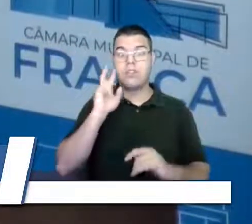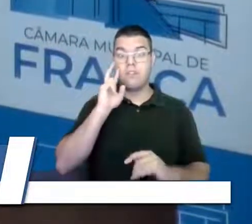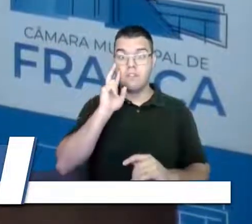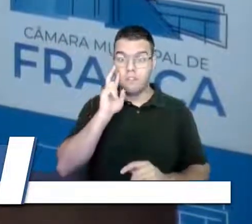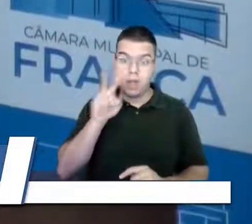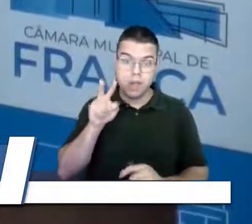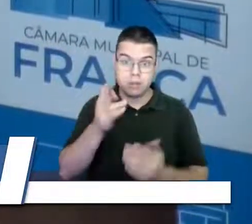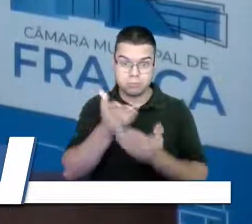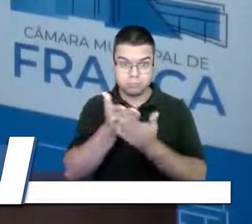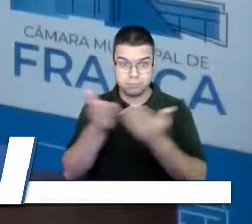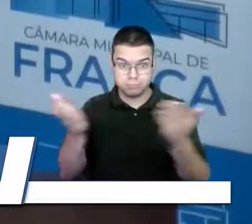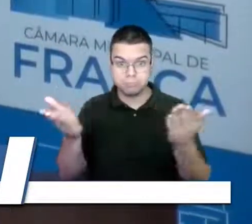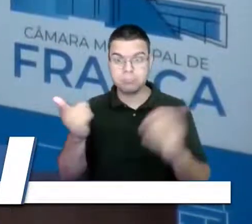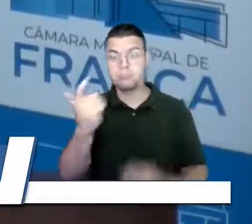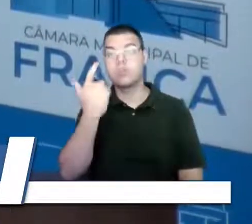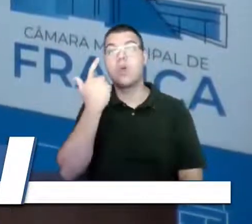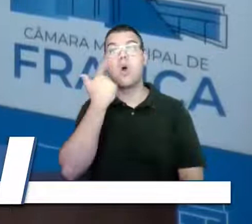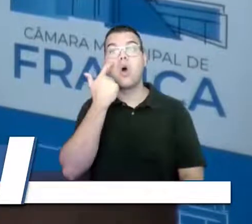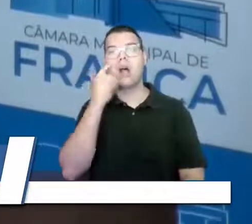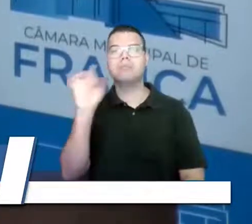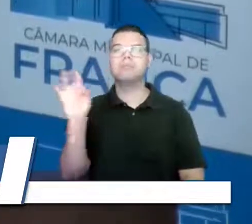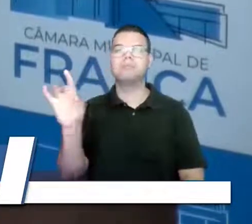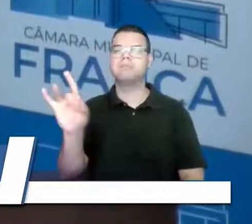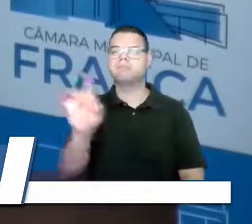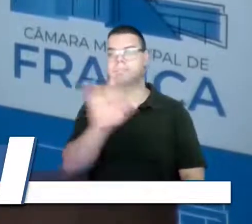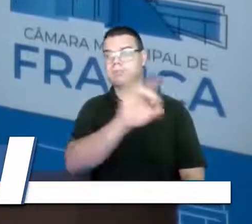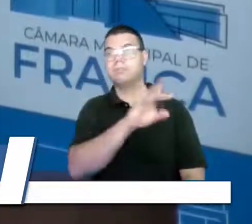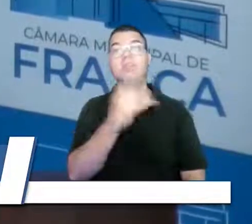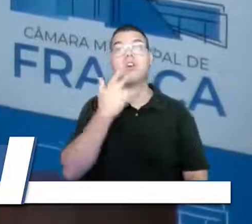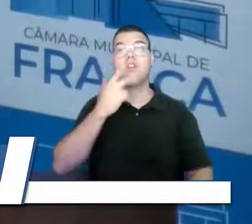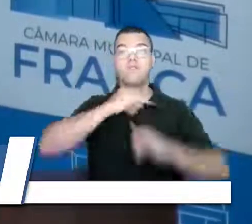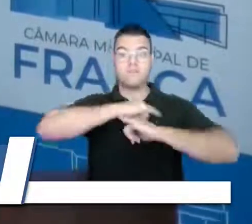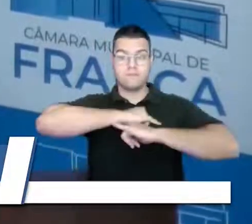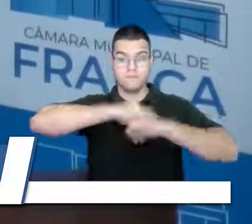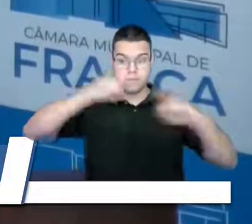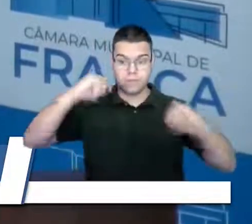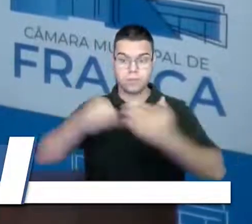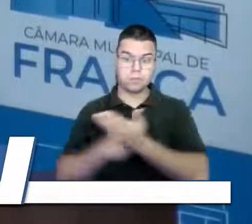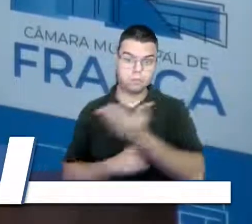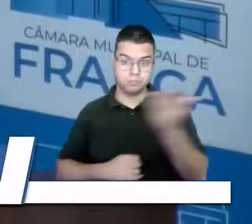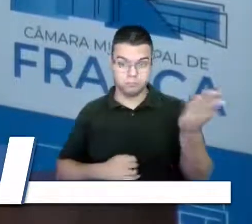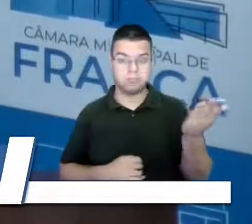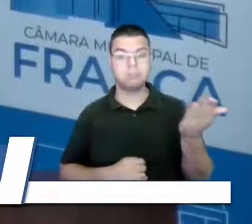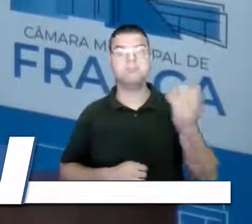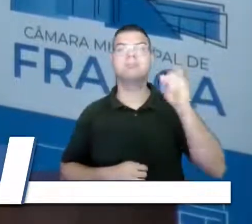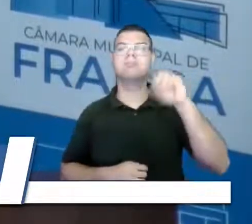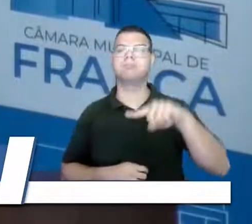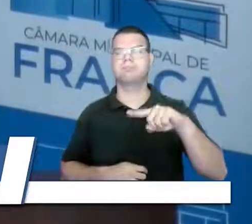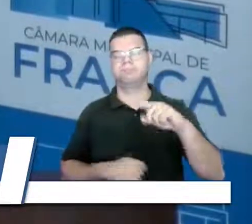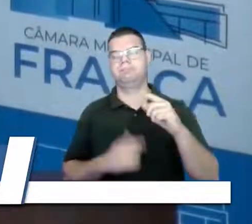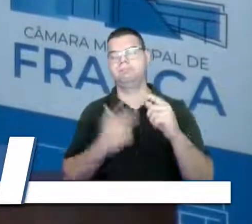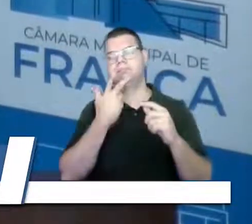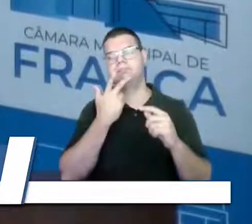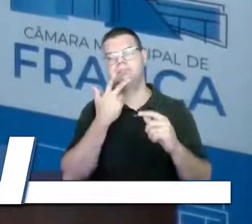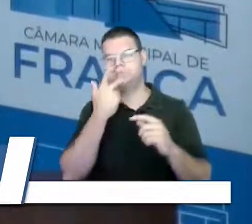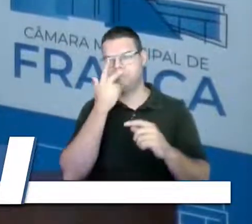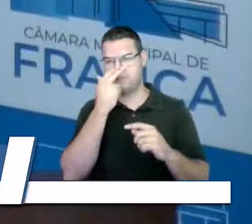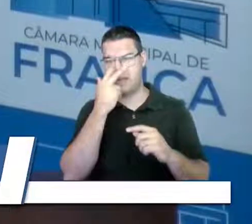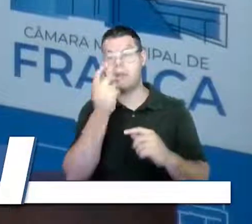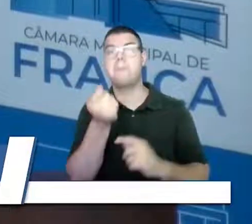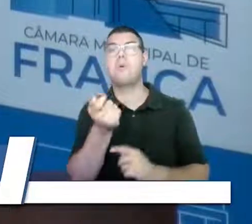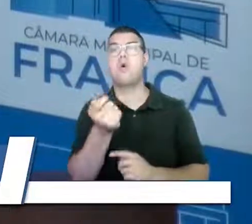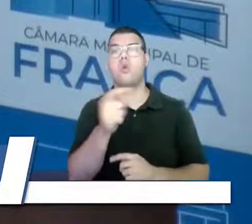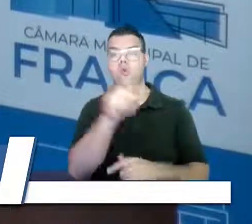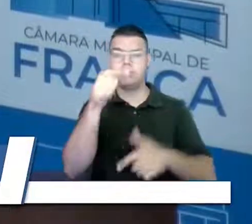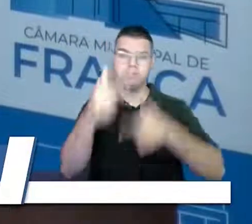no olhar de cada um de vocês e dizer para vocês, essa homenagem ainda é muito pouco por tudo que vocês fazem